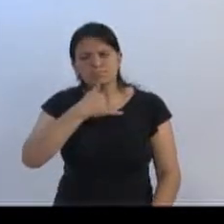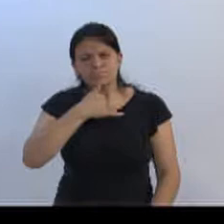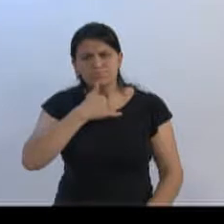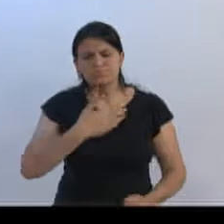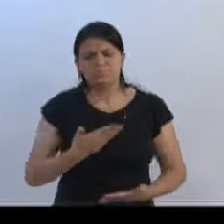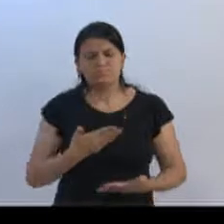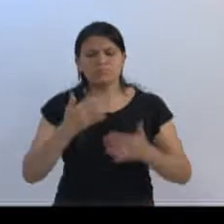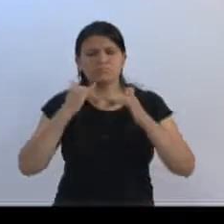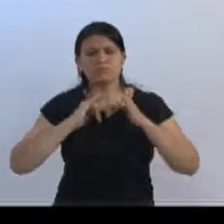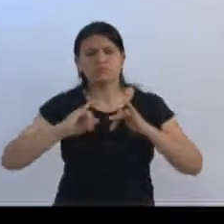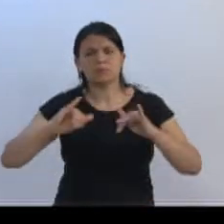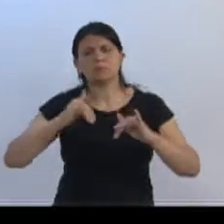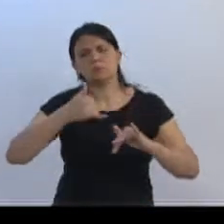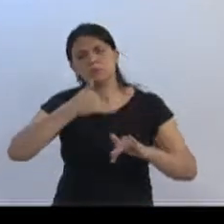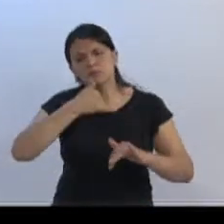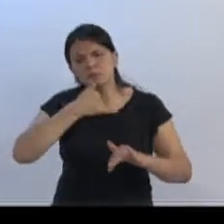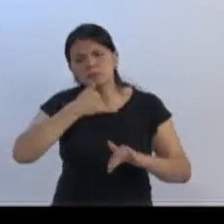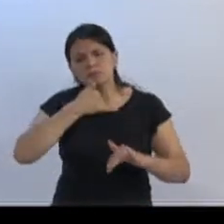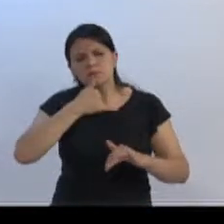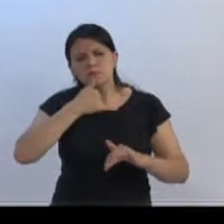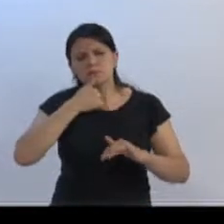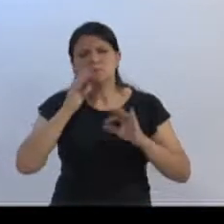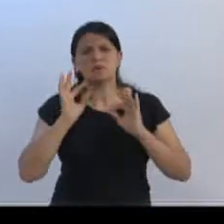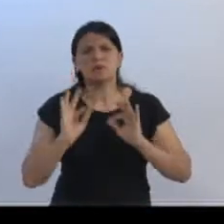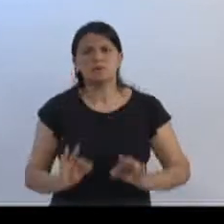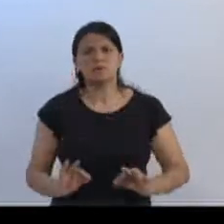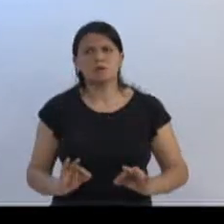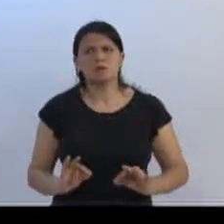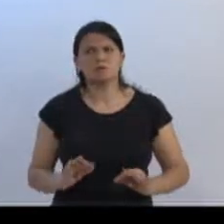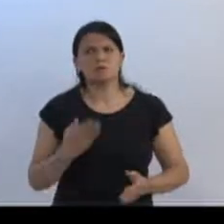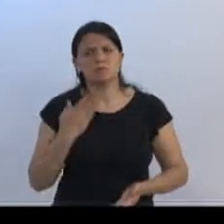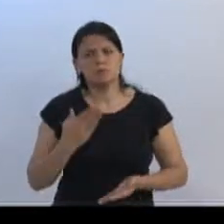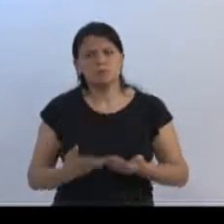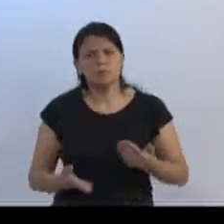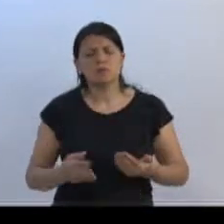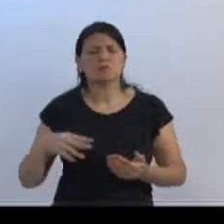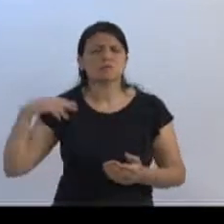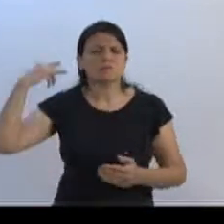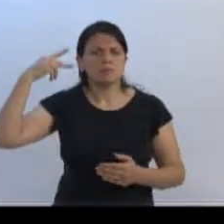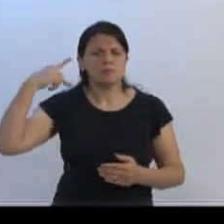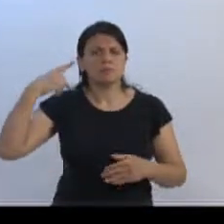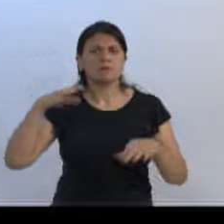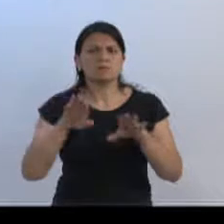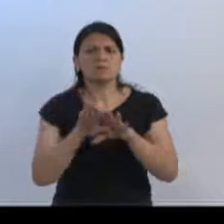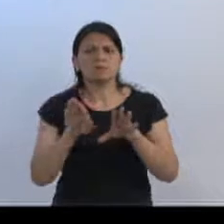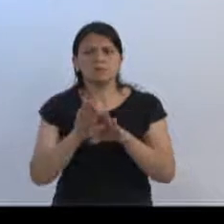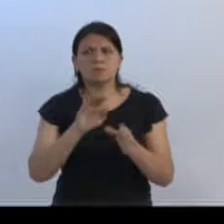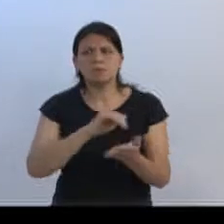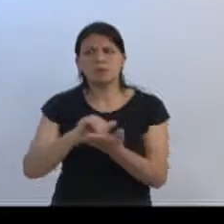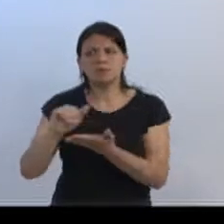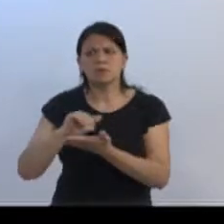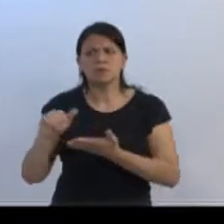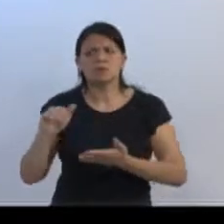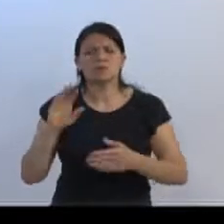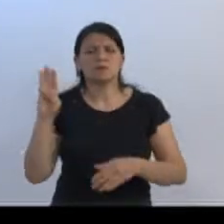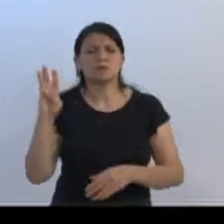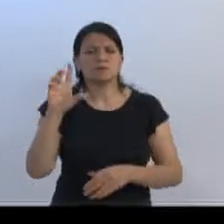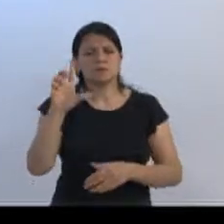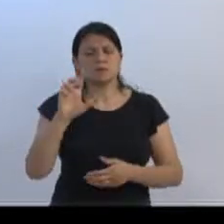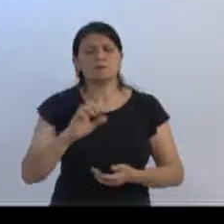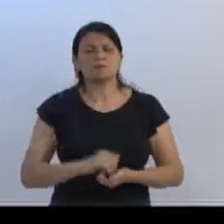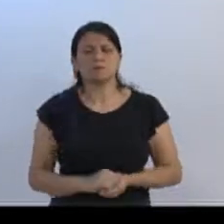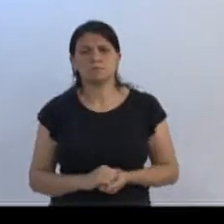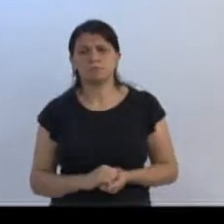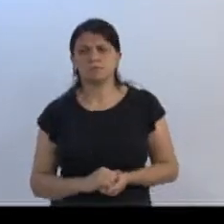notícia triste, com certeza mais uma perda do mundo político e do cenário das secretarias de Blumenau. Morre o nosso amigo aí,